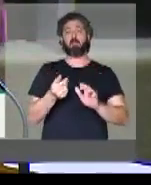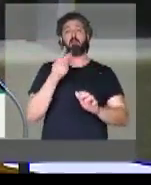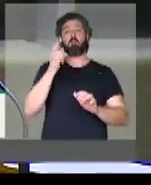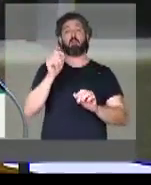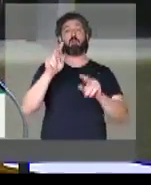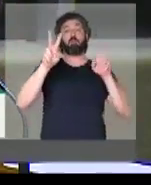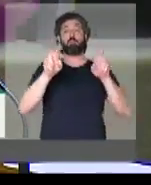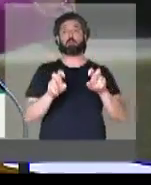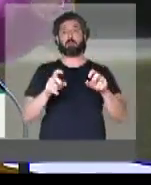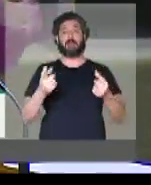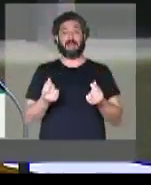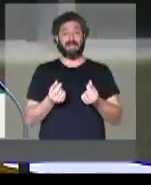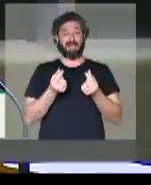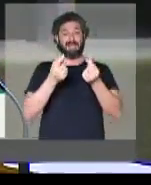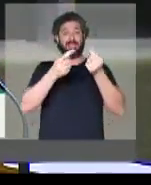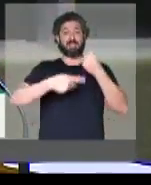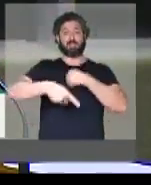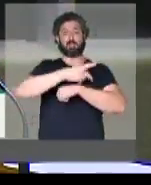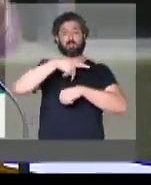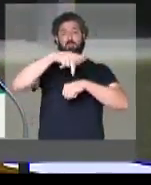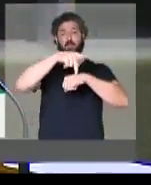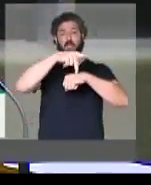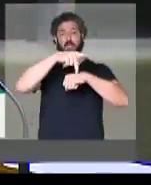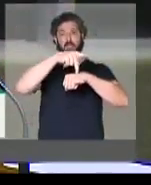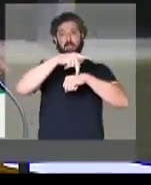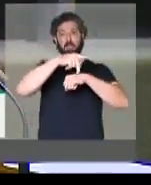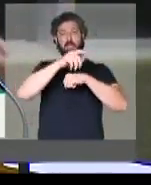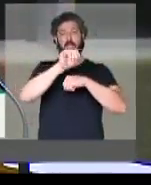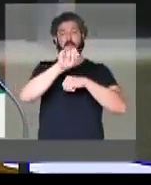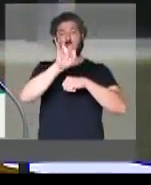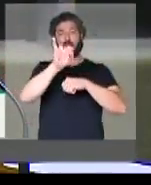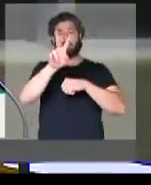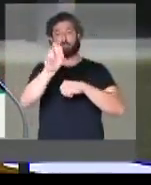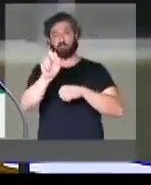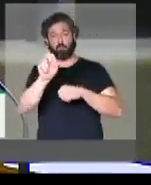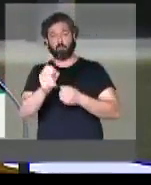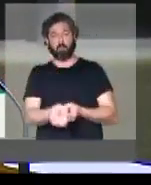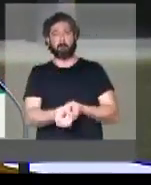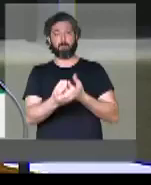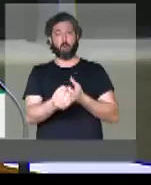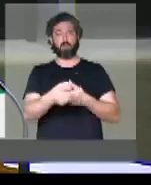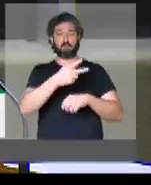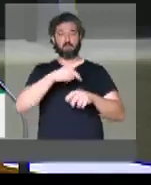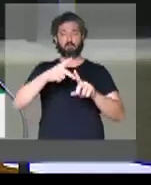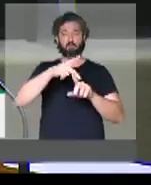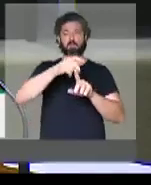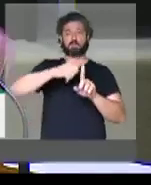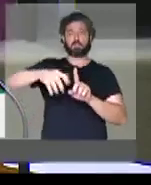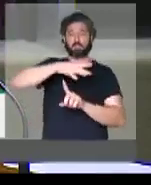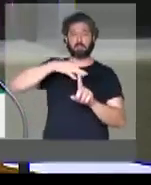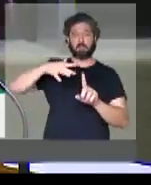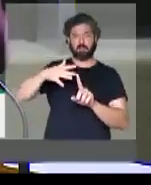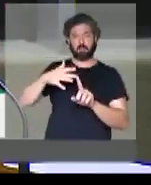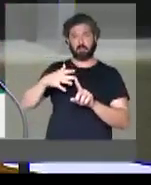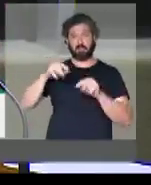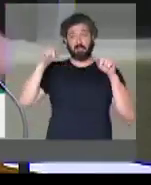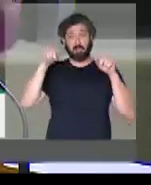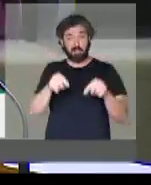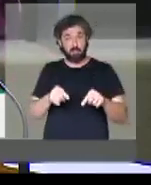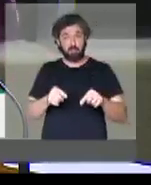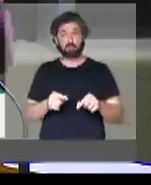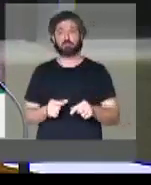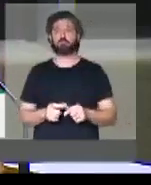escreve sobre a riqueza das nações, sobre os ativos de produção de uma sociedade. E nesses